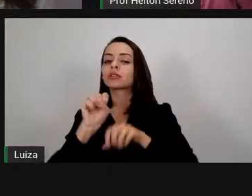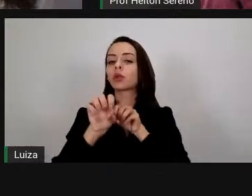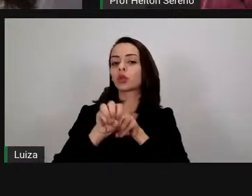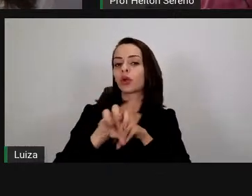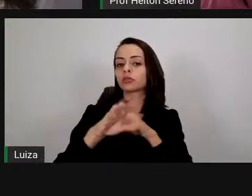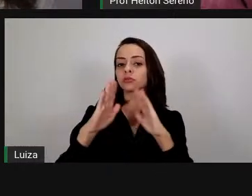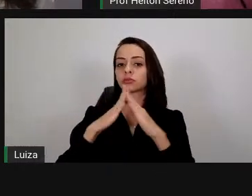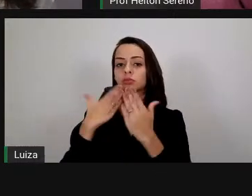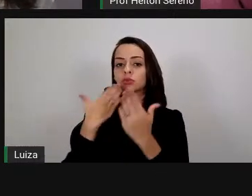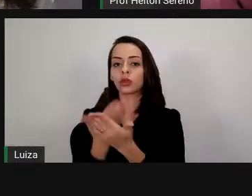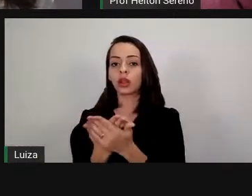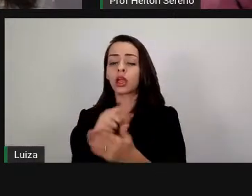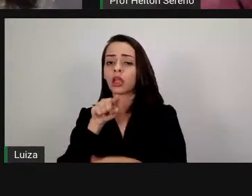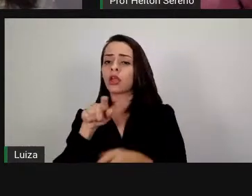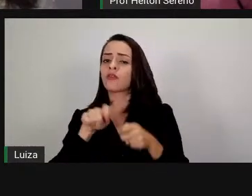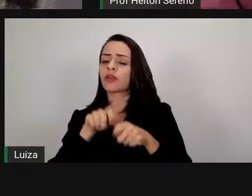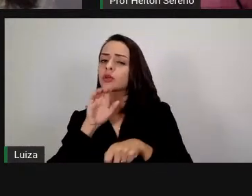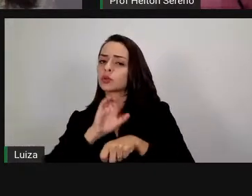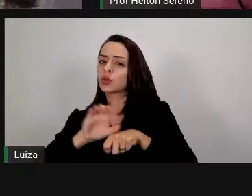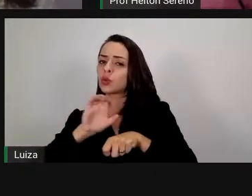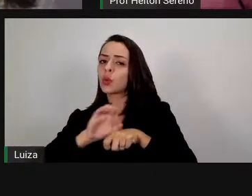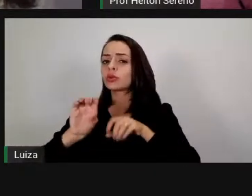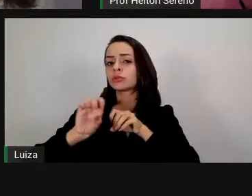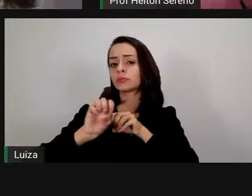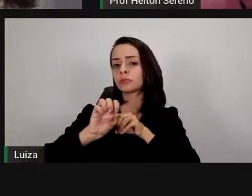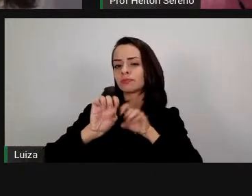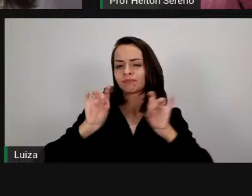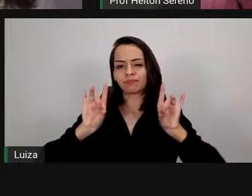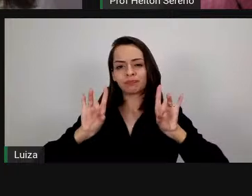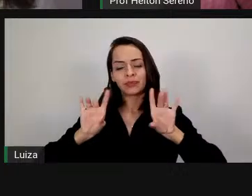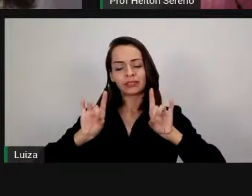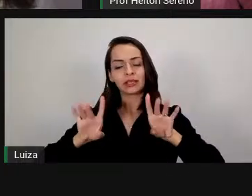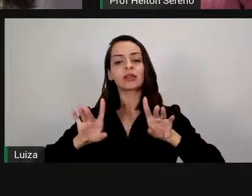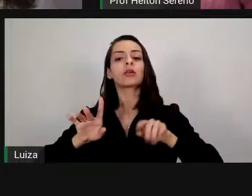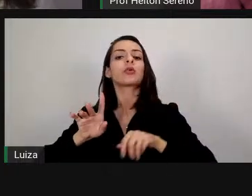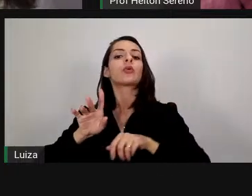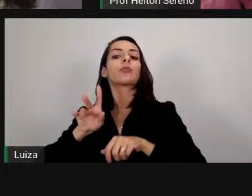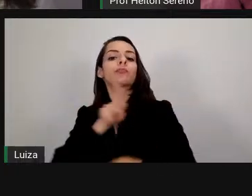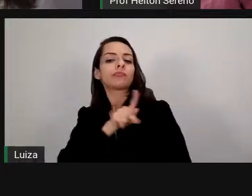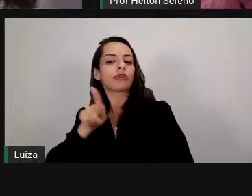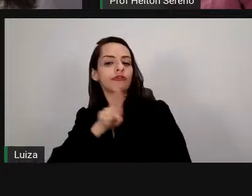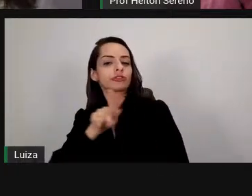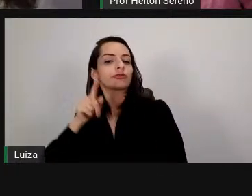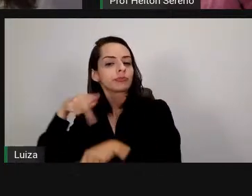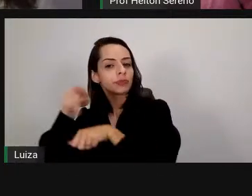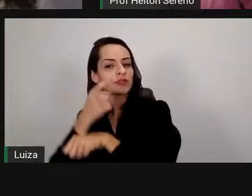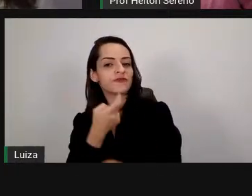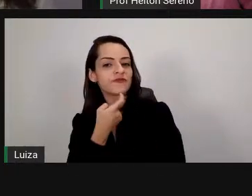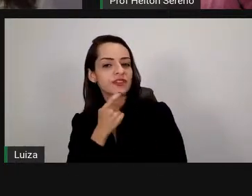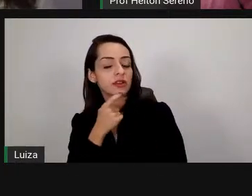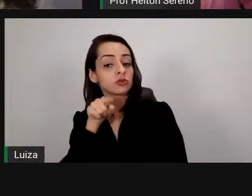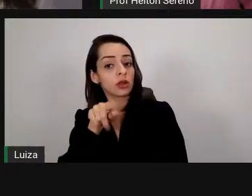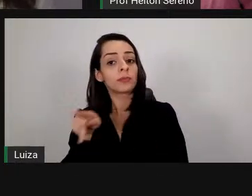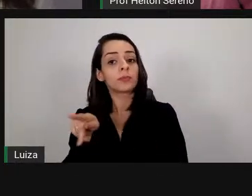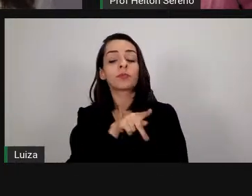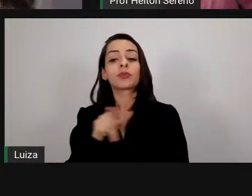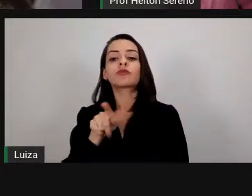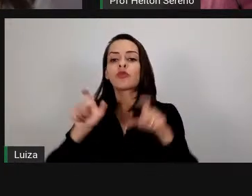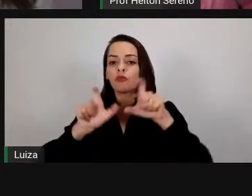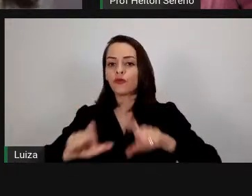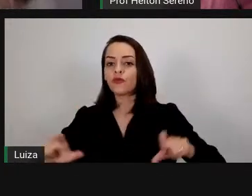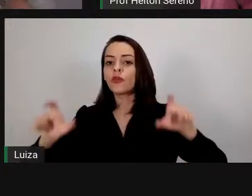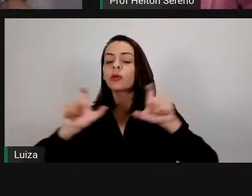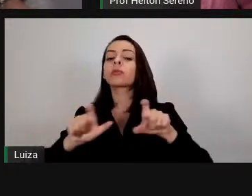especial para professores da educação profissional na Finlândia, atua como docente da área de informática e coordenador da pós